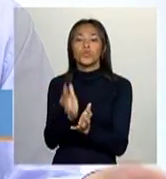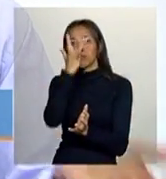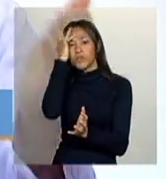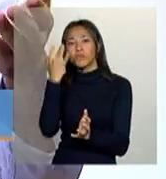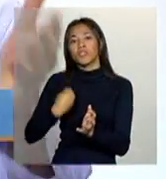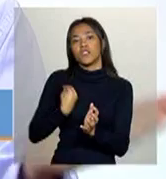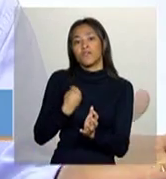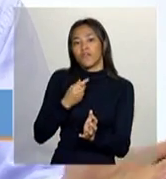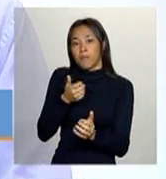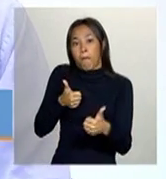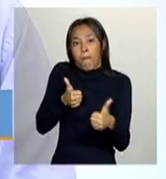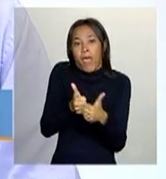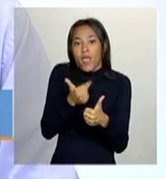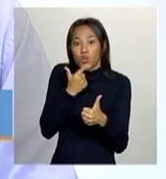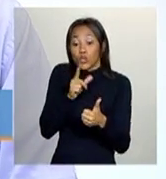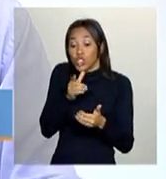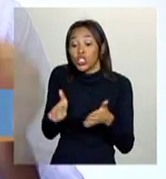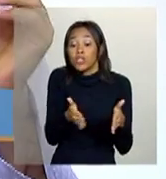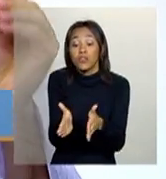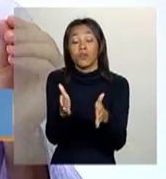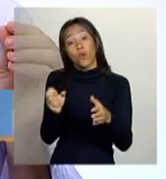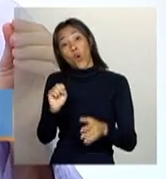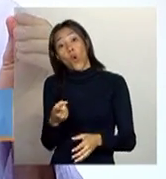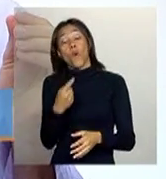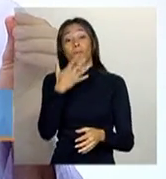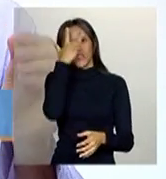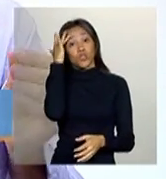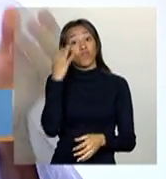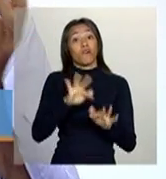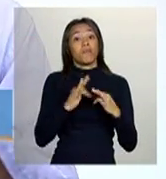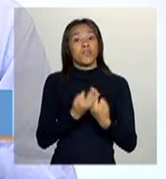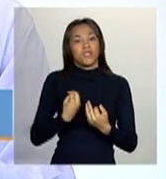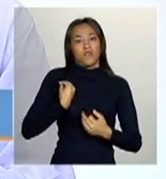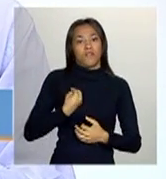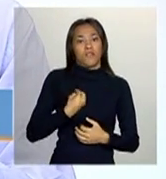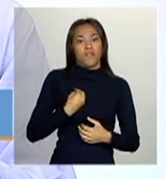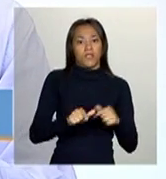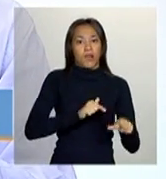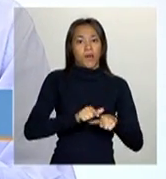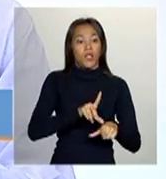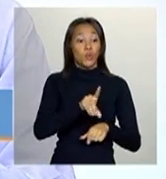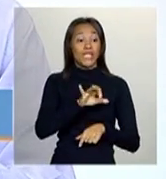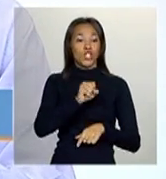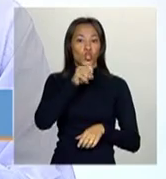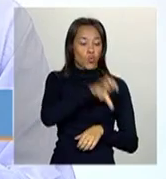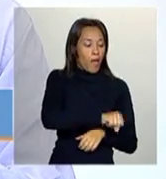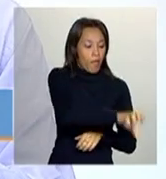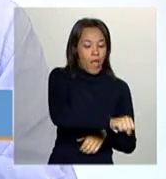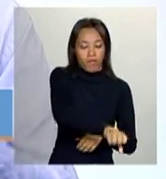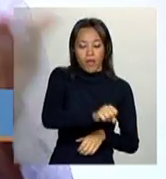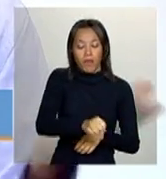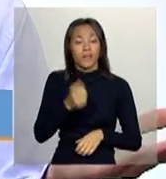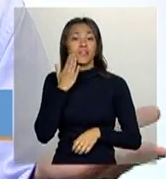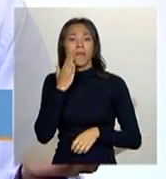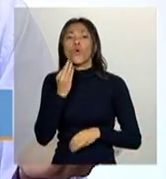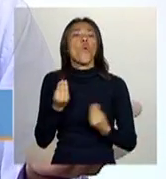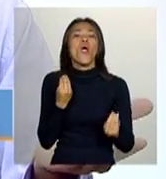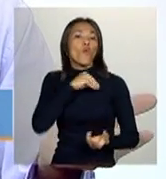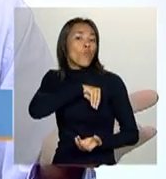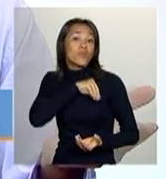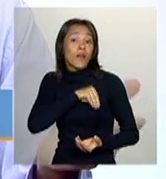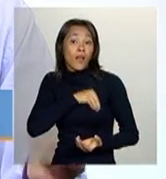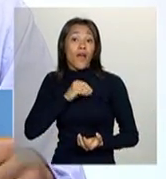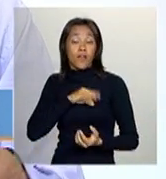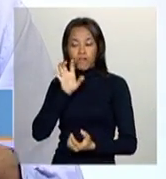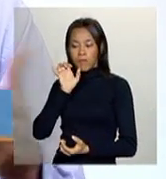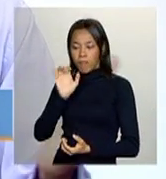ou de catador de material resclar. Faz o filtro de catador e faz o filtro de perfil de renda ou nível de